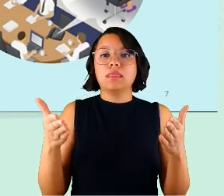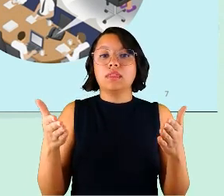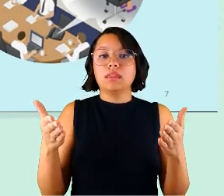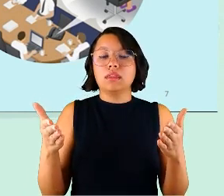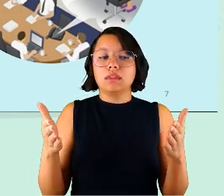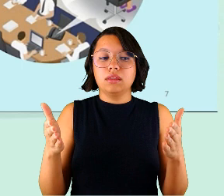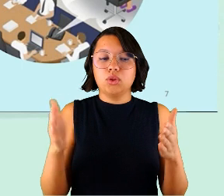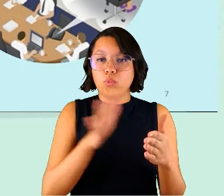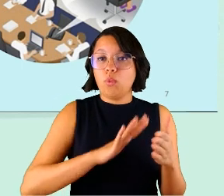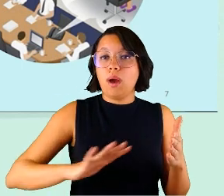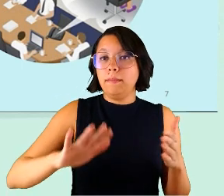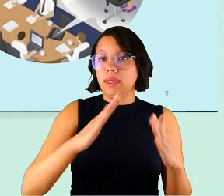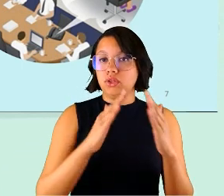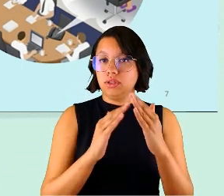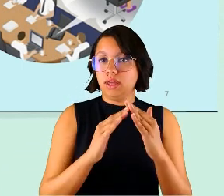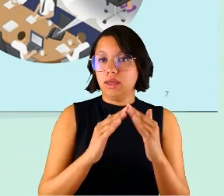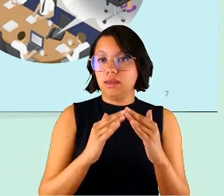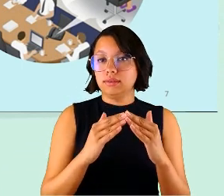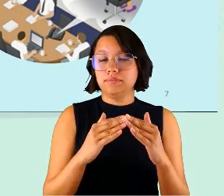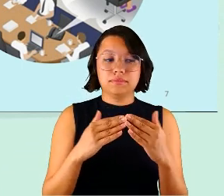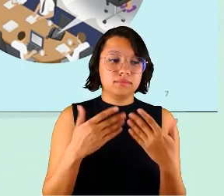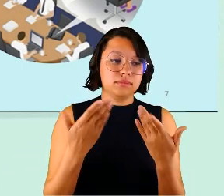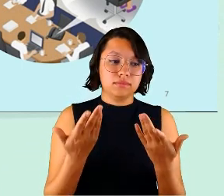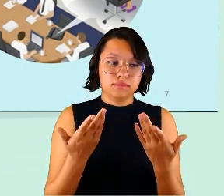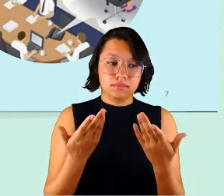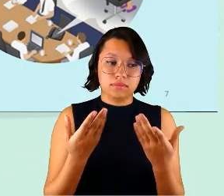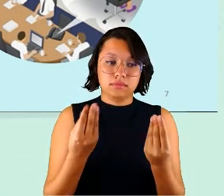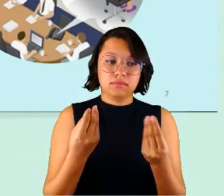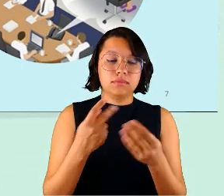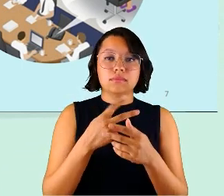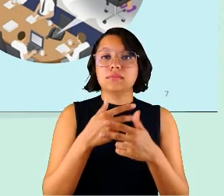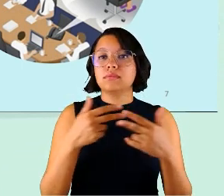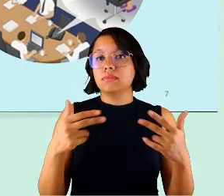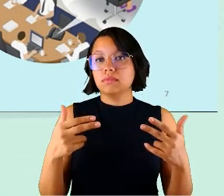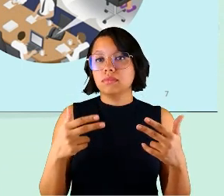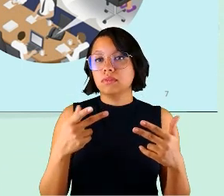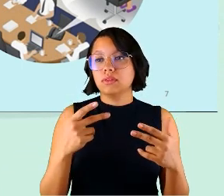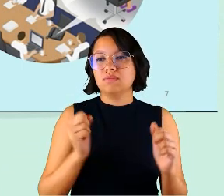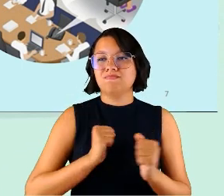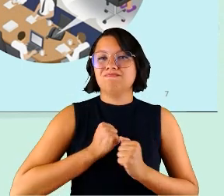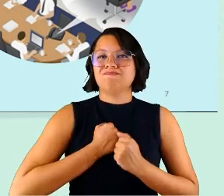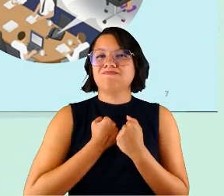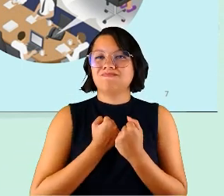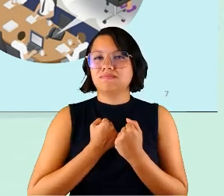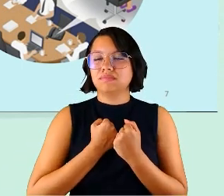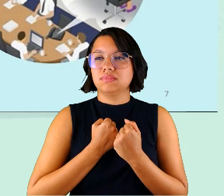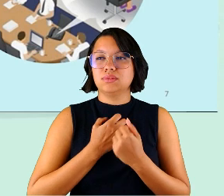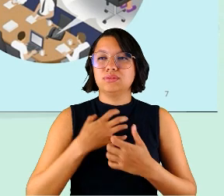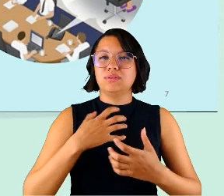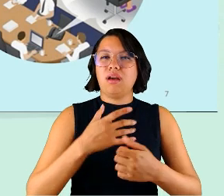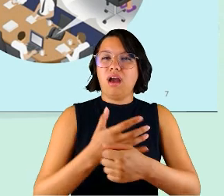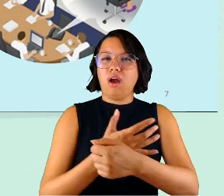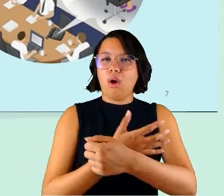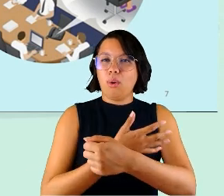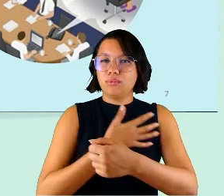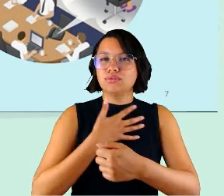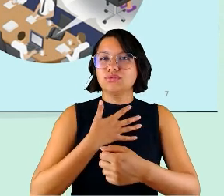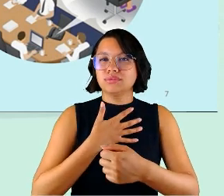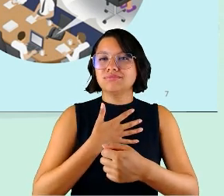ambiente doméstico e aí muita coisa de esforço emocional adicional